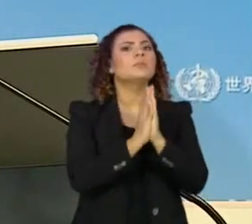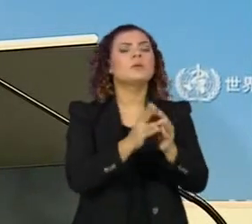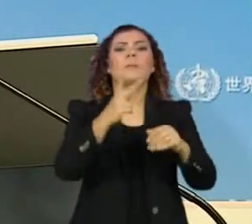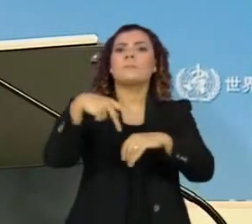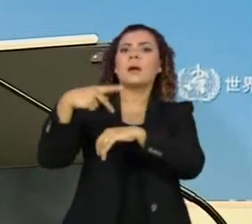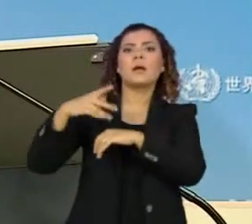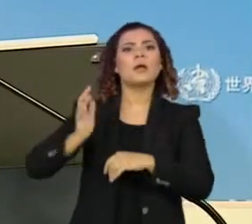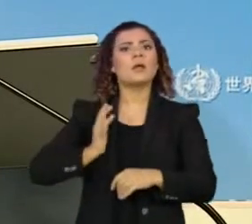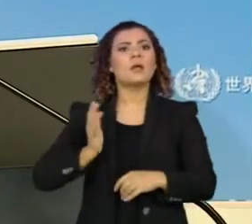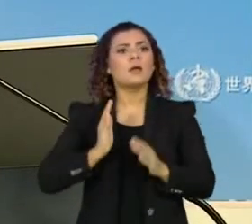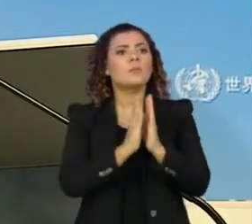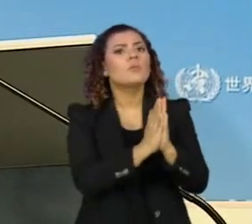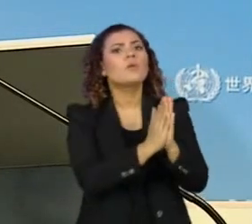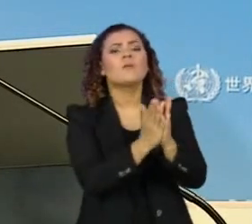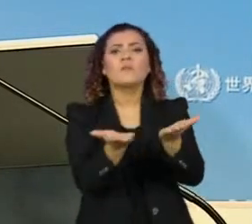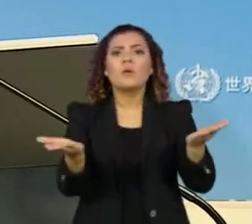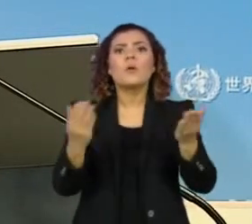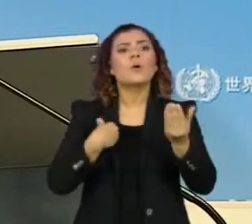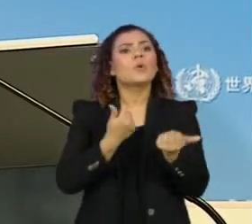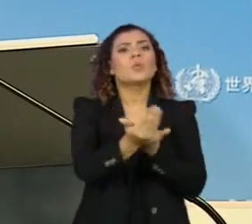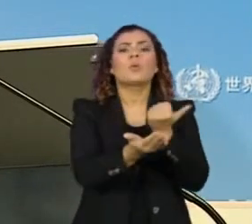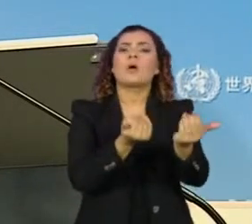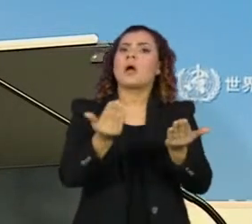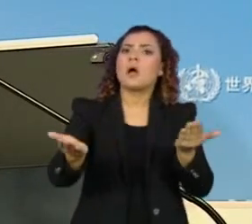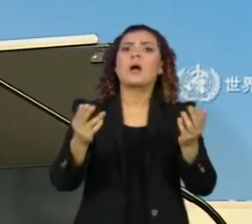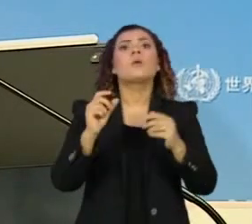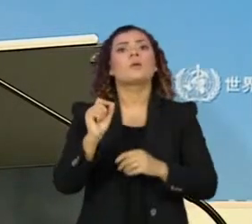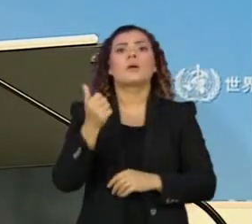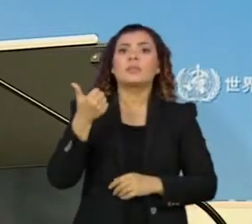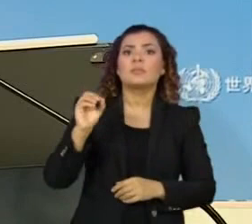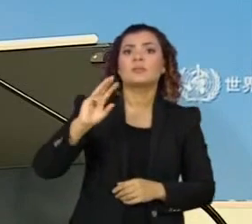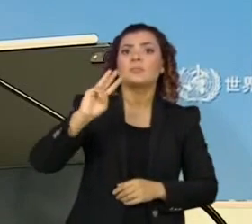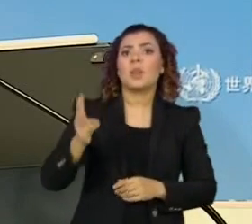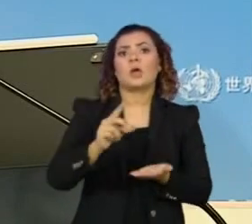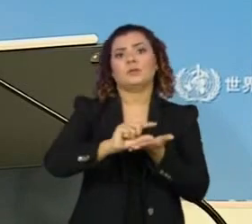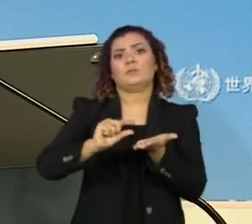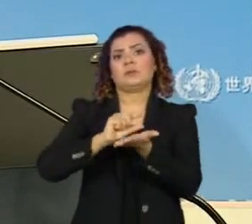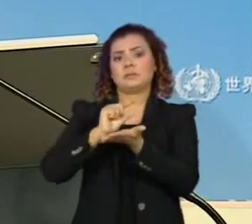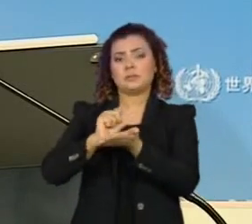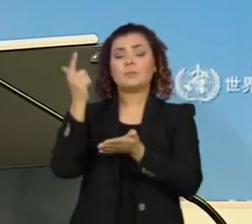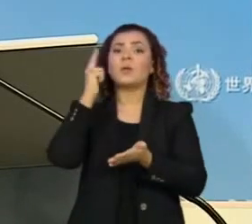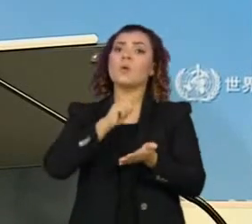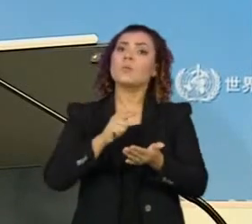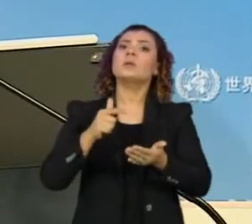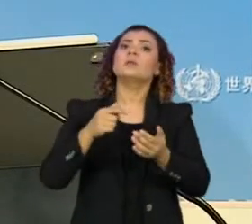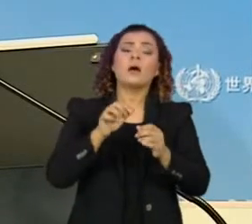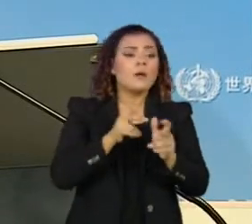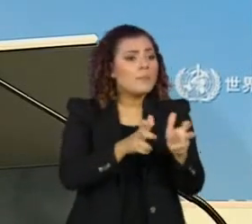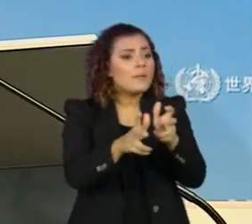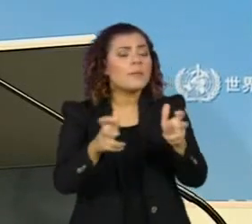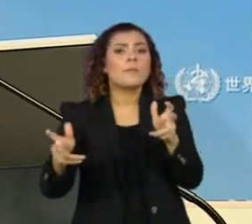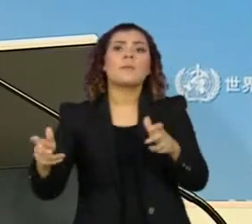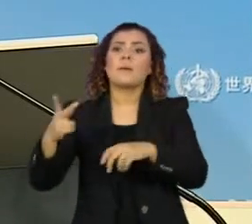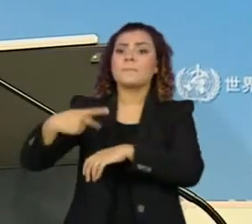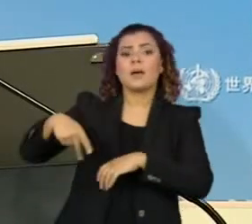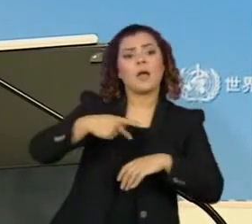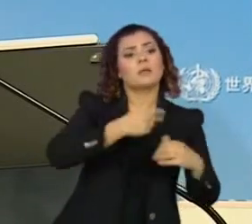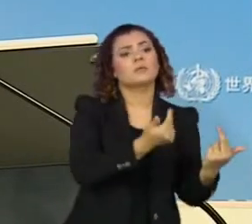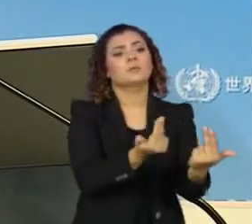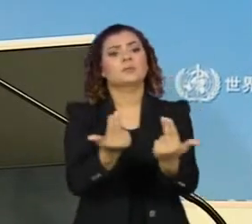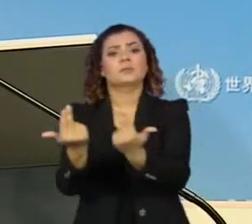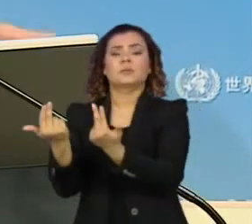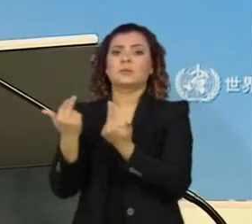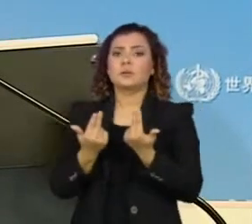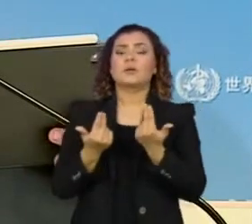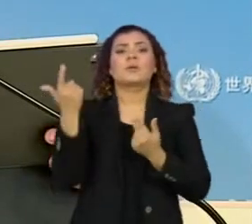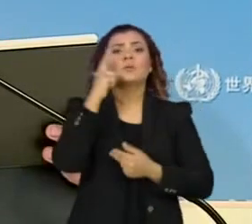países ricos que doassem imediatamente 10 milhões de vacinas para começar as campanhas em todas as nações nos